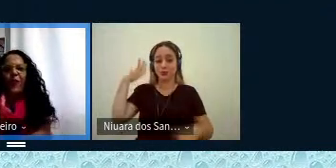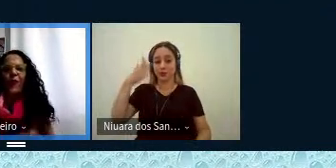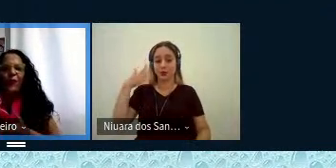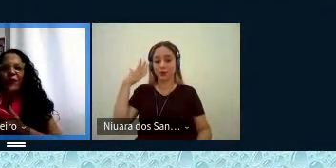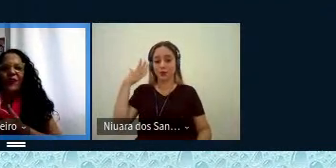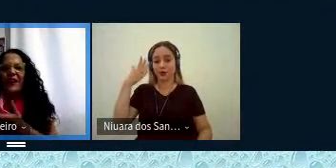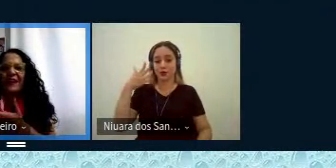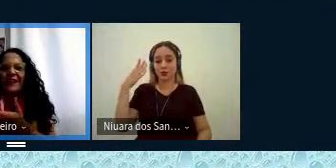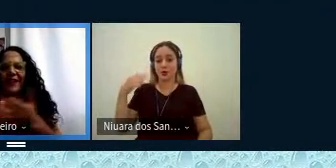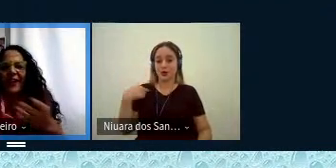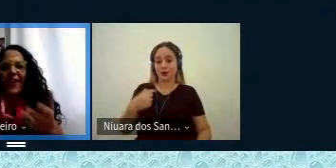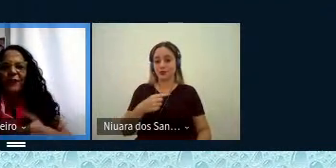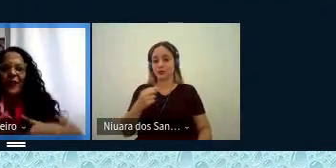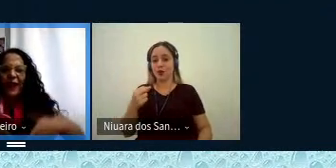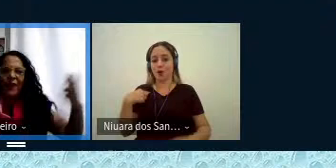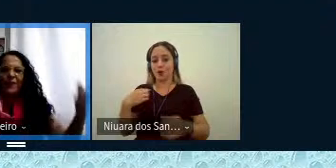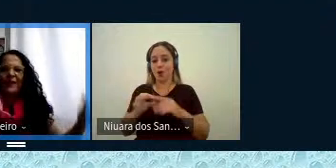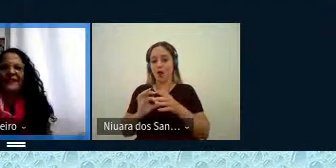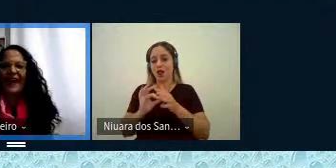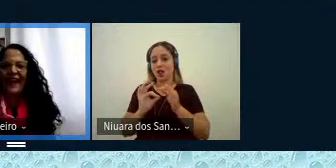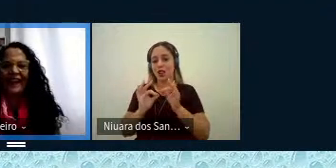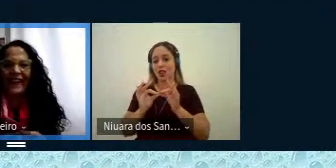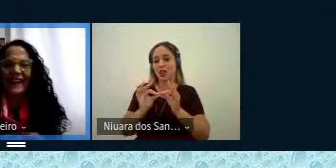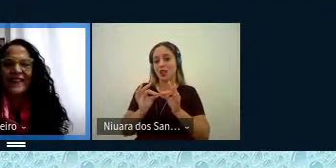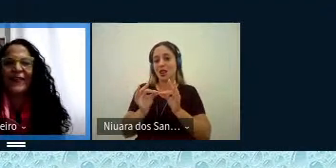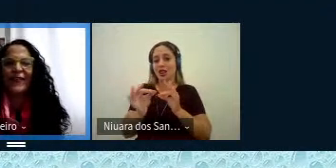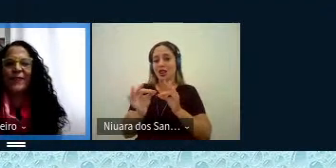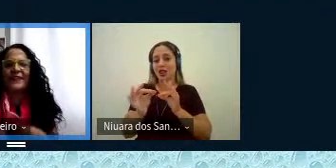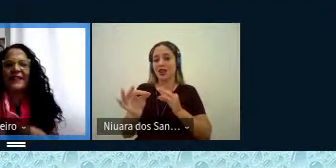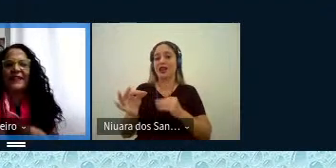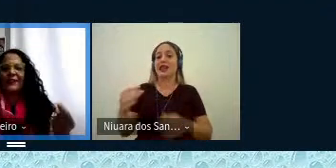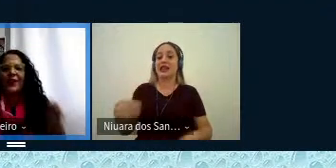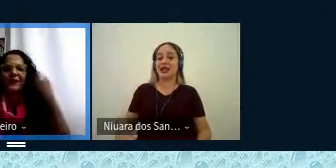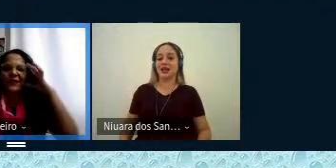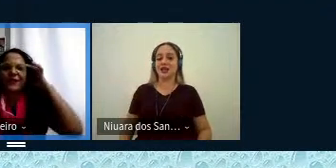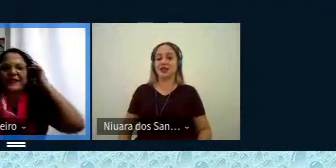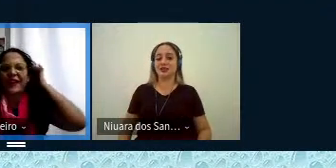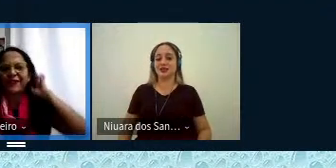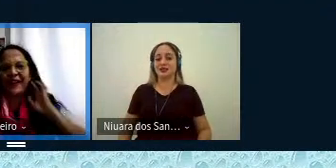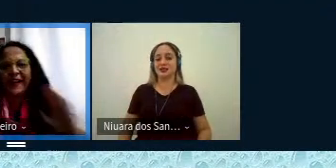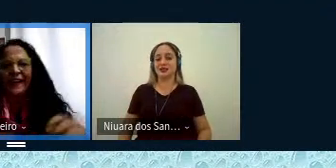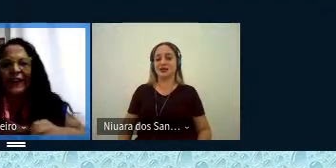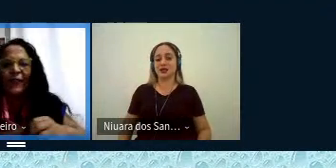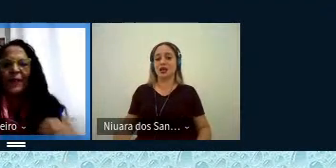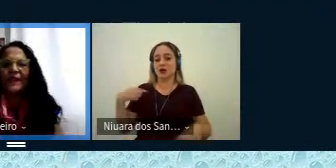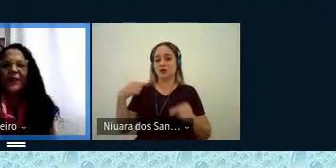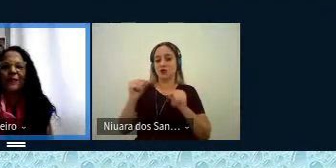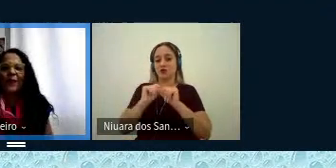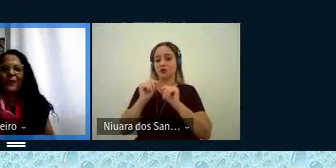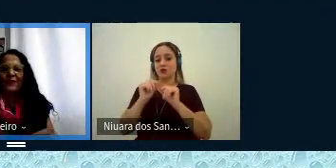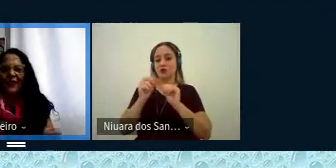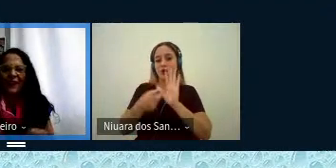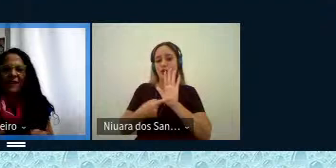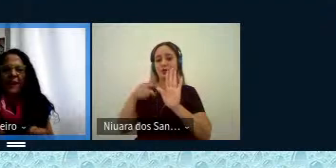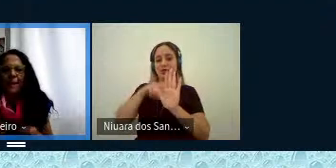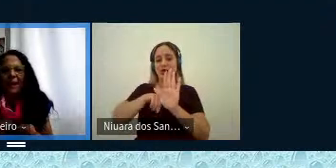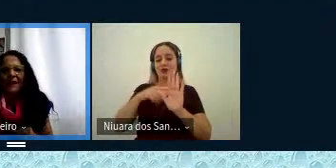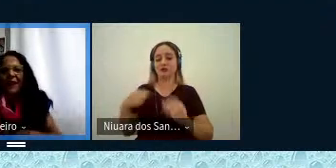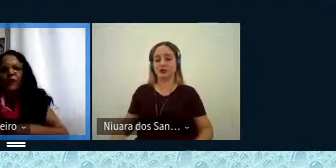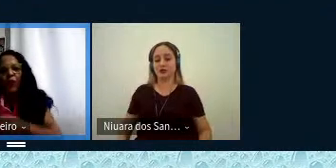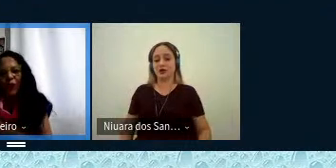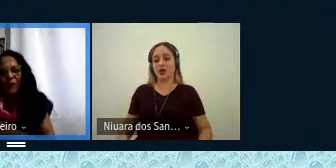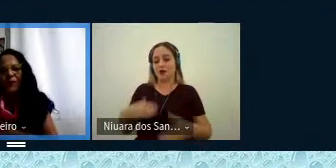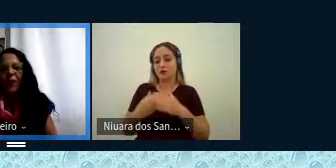sair um pouco da linha, né? O trem vai passar e eu vou perder, usando metáfora, e eu vou perder um pouco o trem